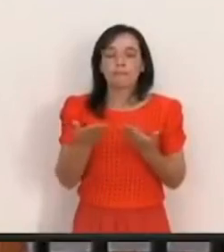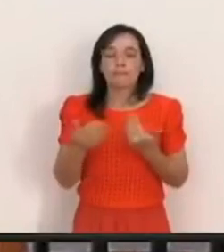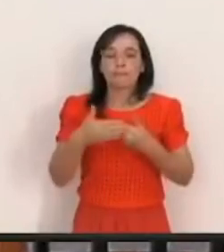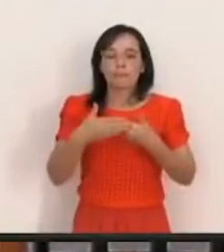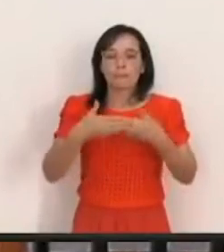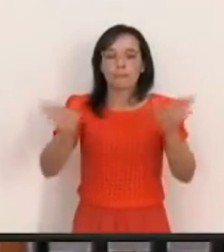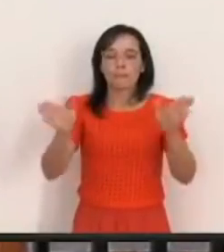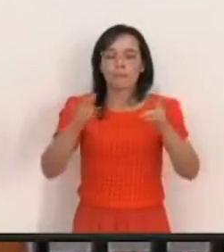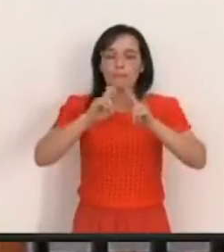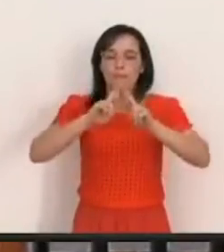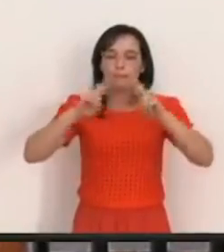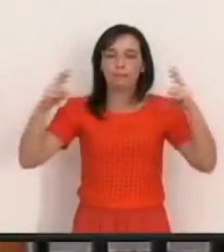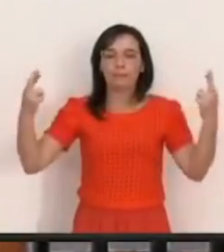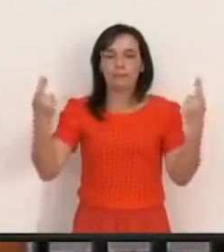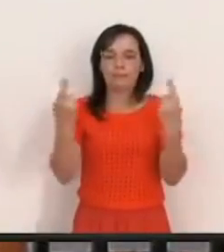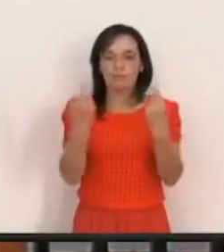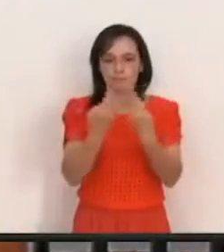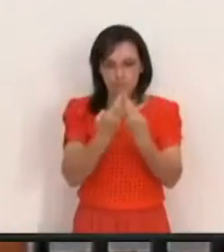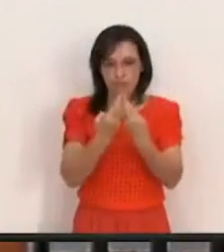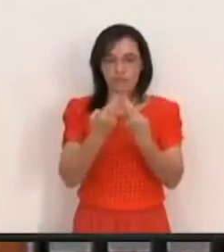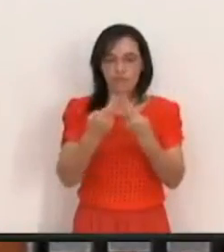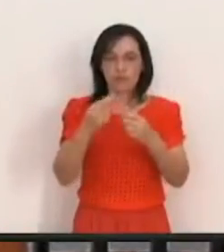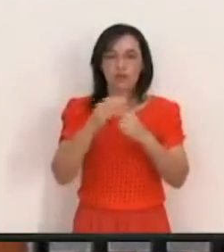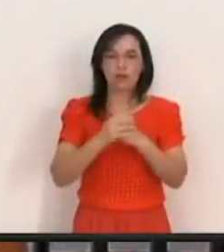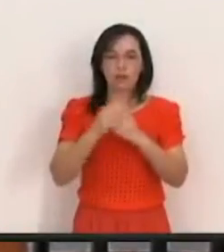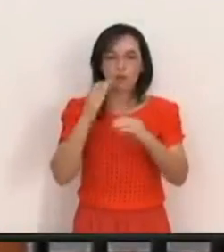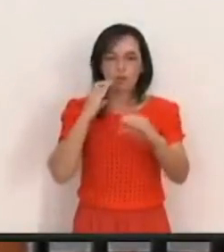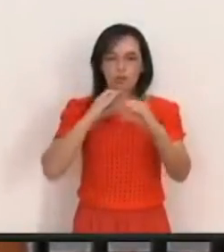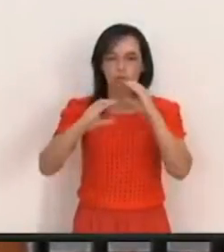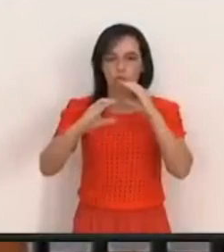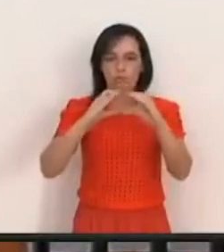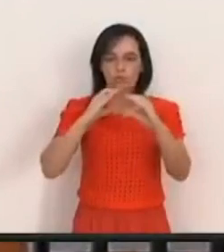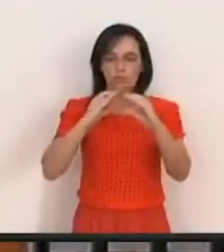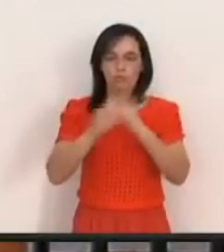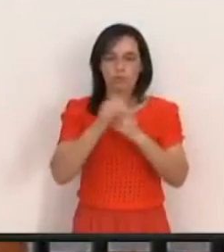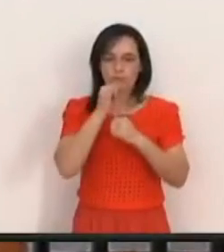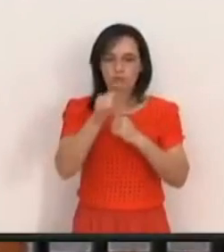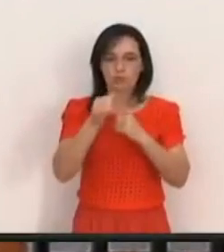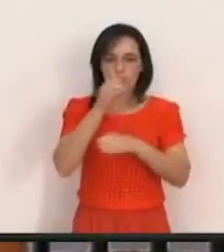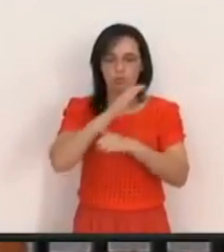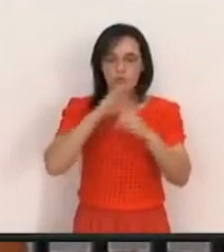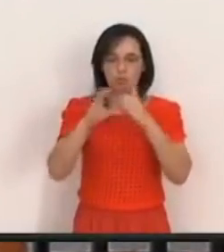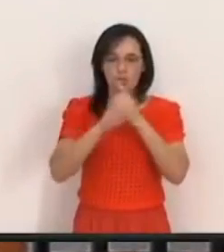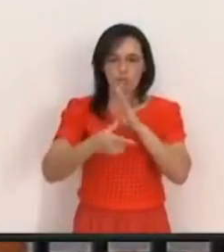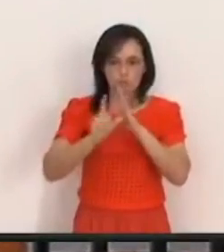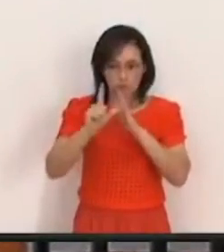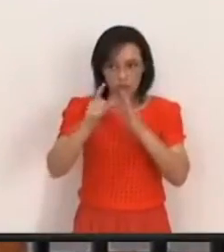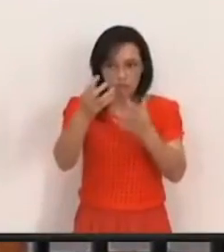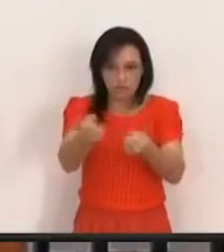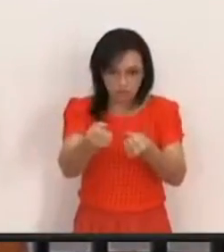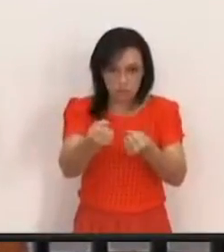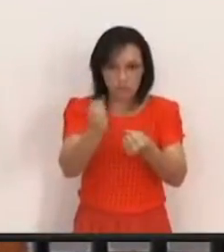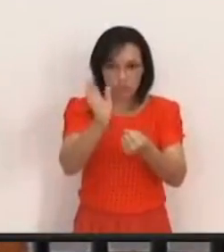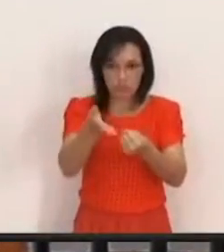assembleia extraordinária Tal qual o comunicado No culto passado Proposta e apoio? Proposta e apoiado